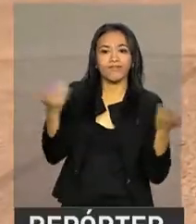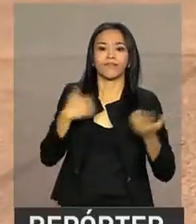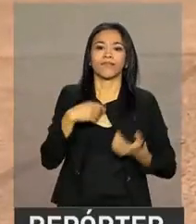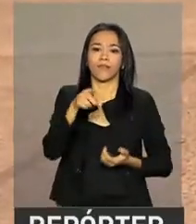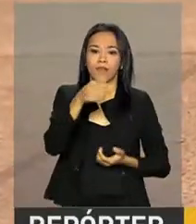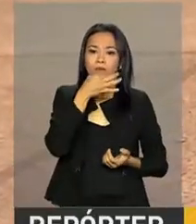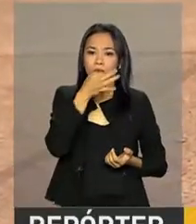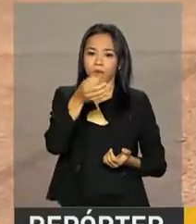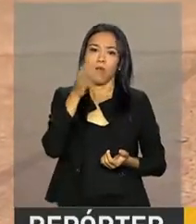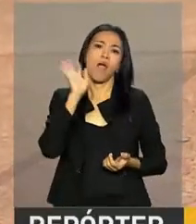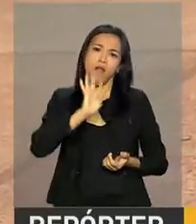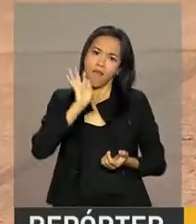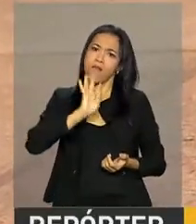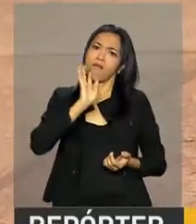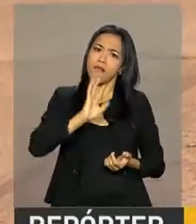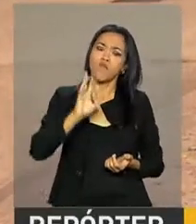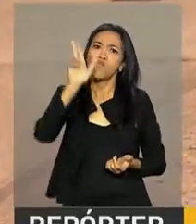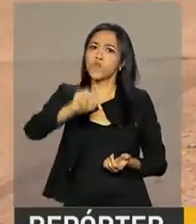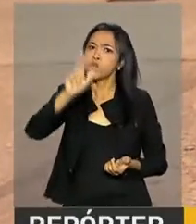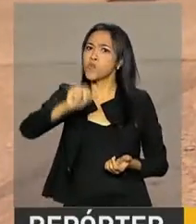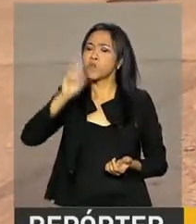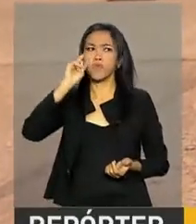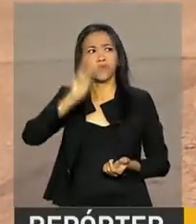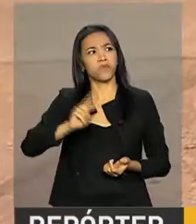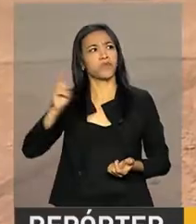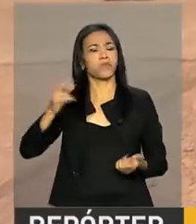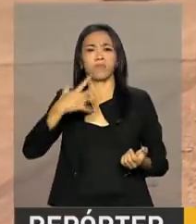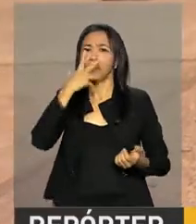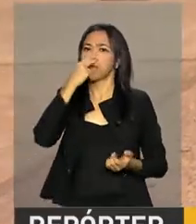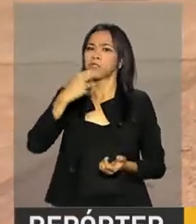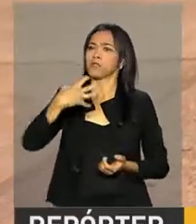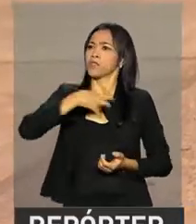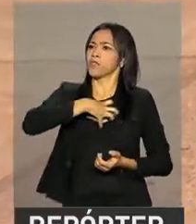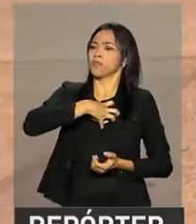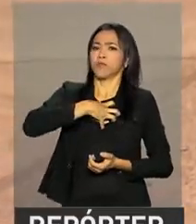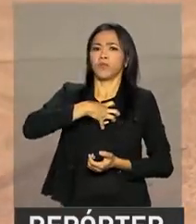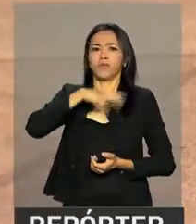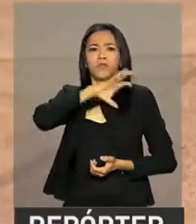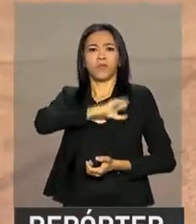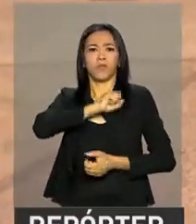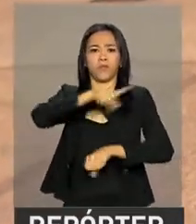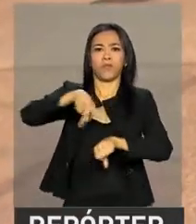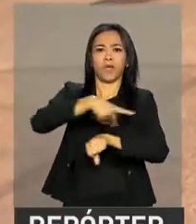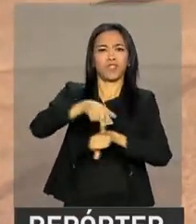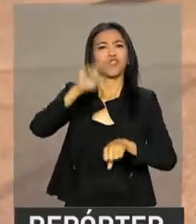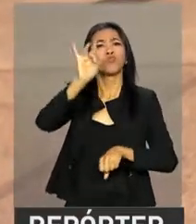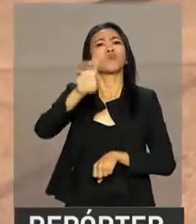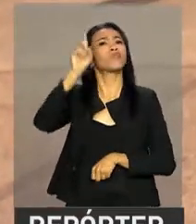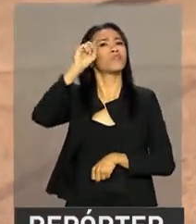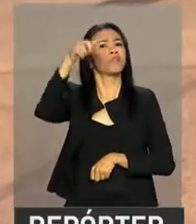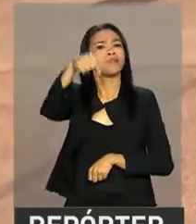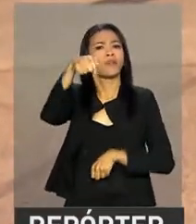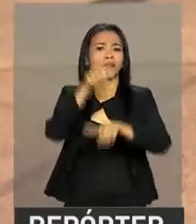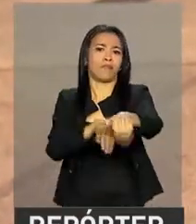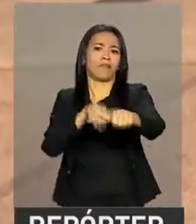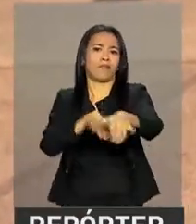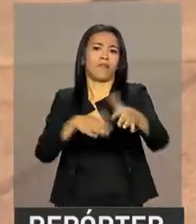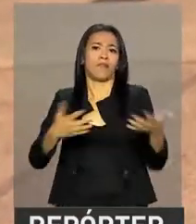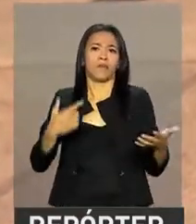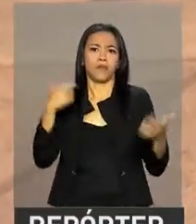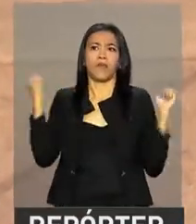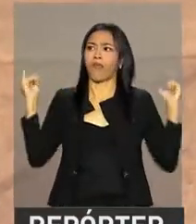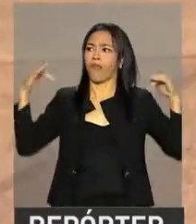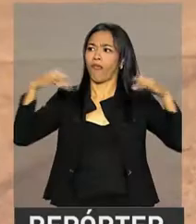legal porque faz tempo que eu não vejo um evento cívico como esse. Só em 7 de setembro que a gente tem aí os